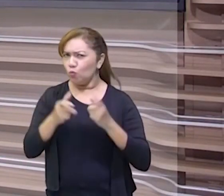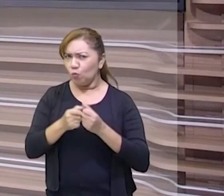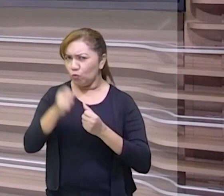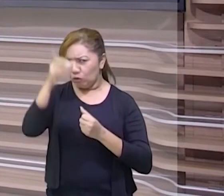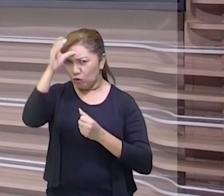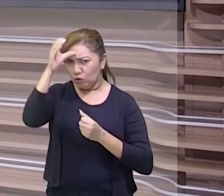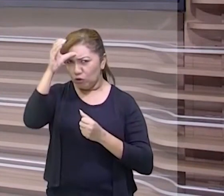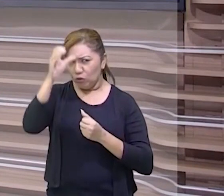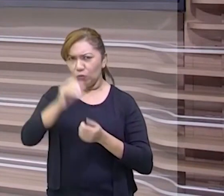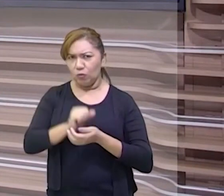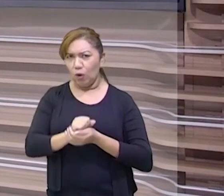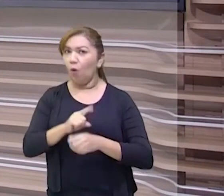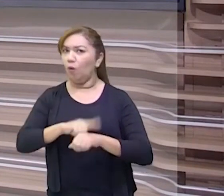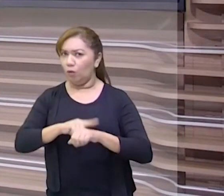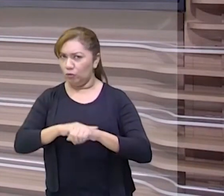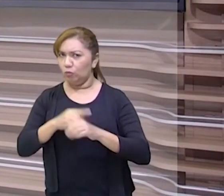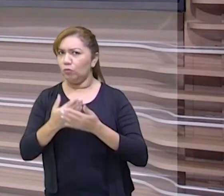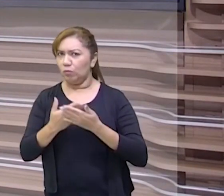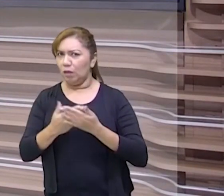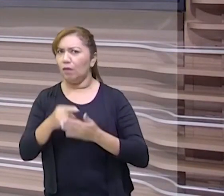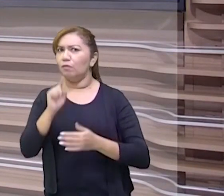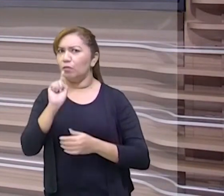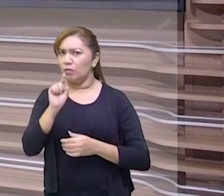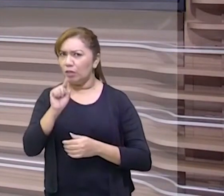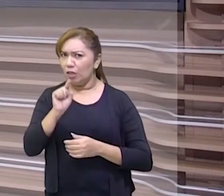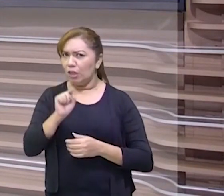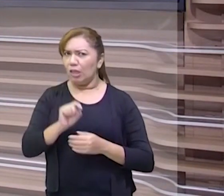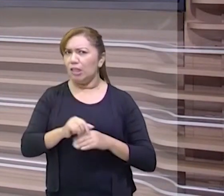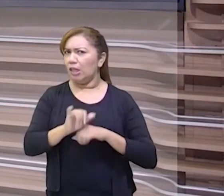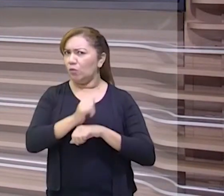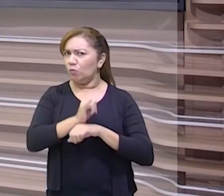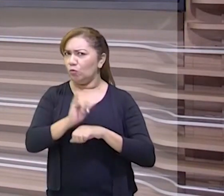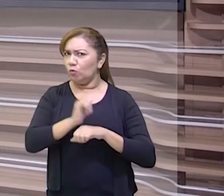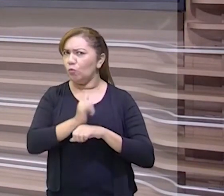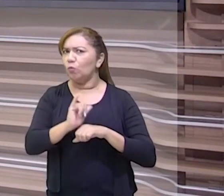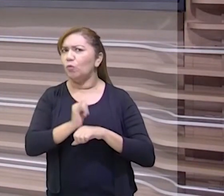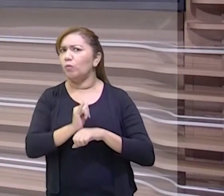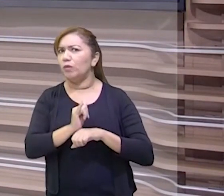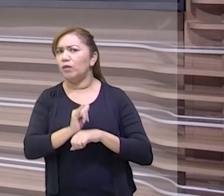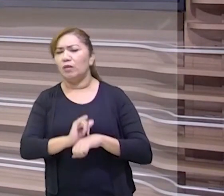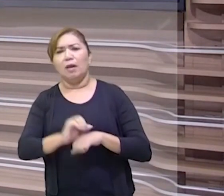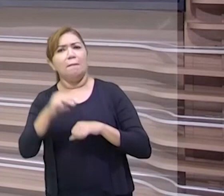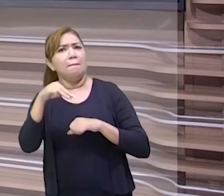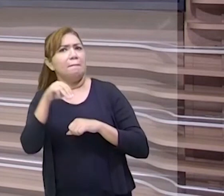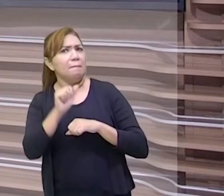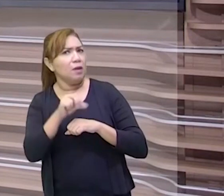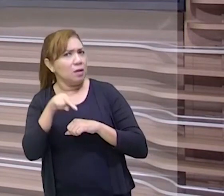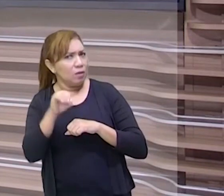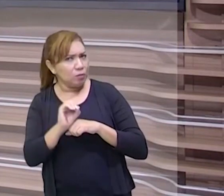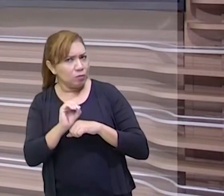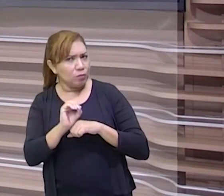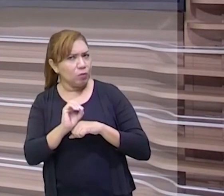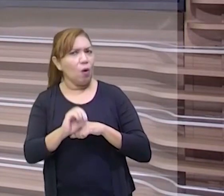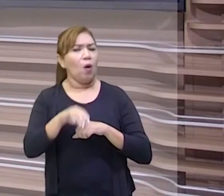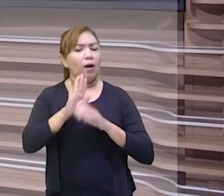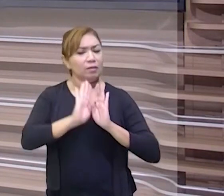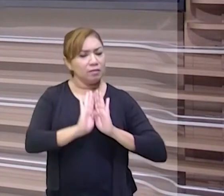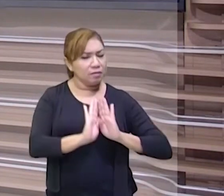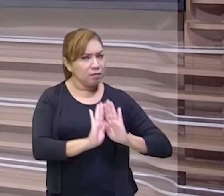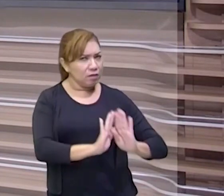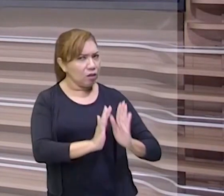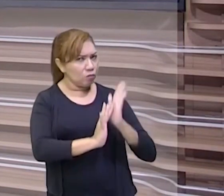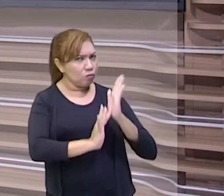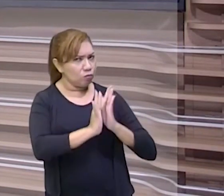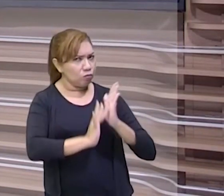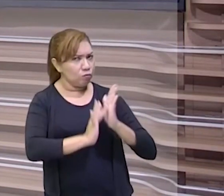Porque é hora de estudar. Você que está aí no YouTube, no aplicativo humano, eu sempre dou esse recadinho. Deixe de lado aí o